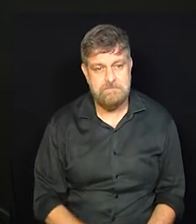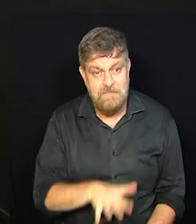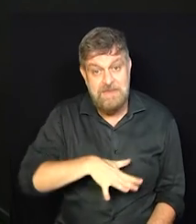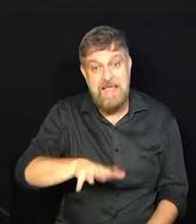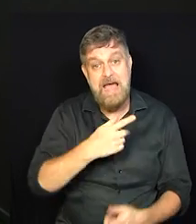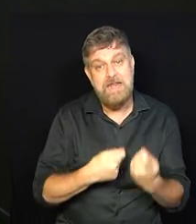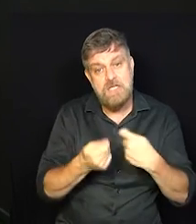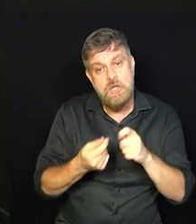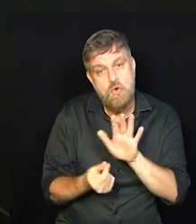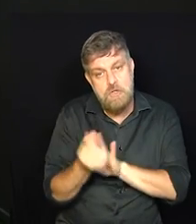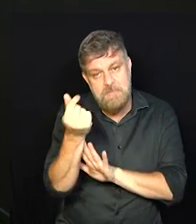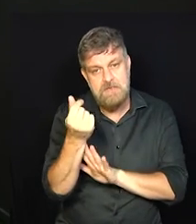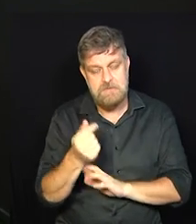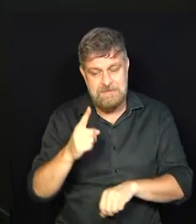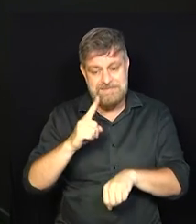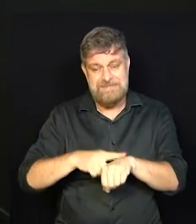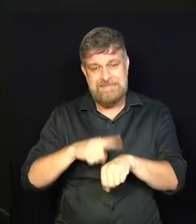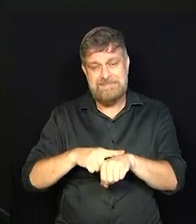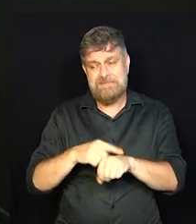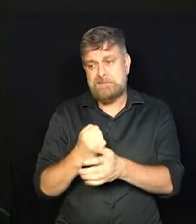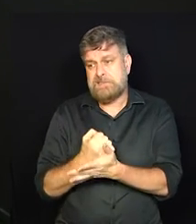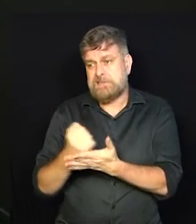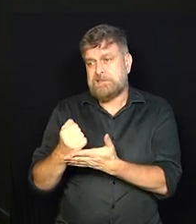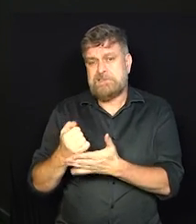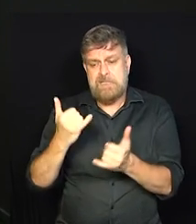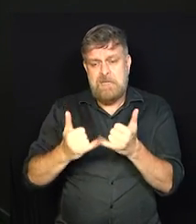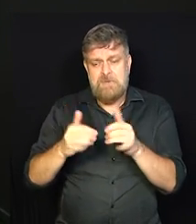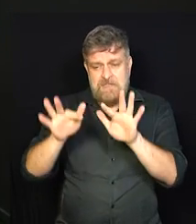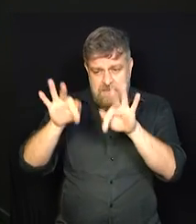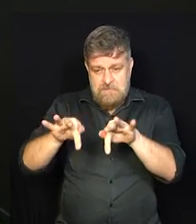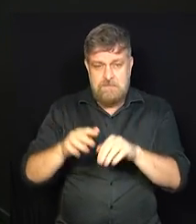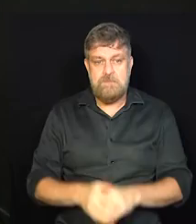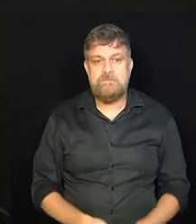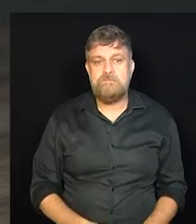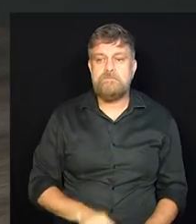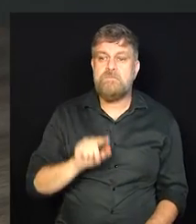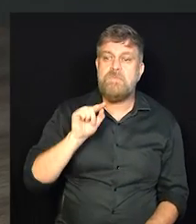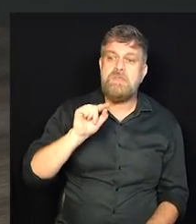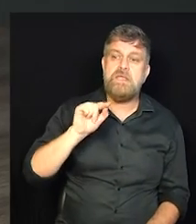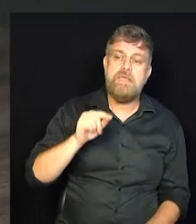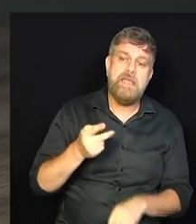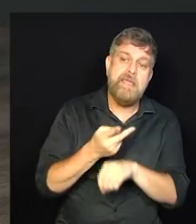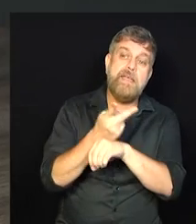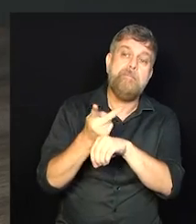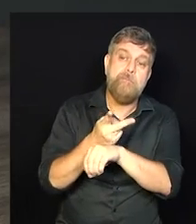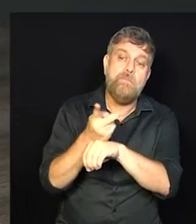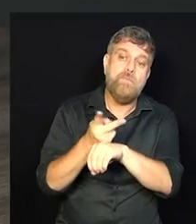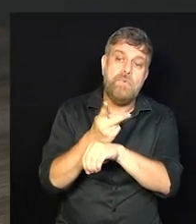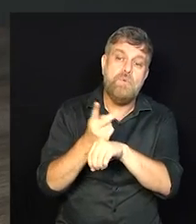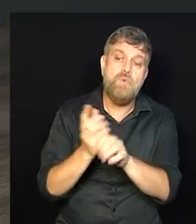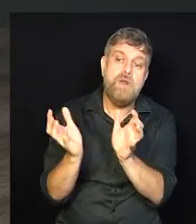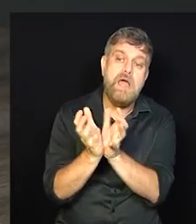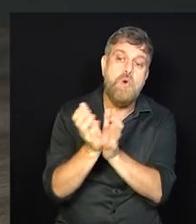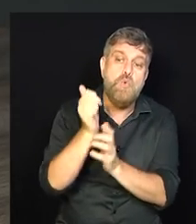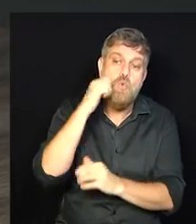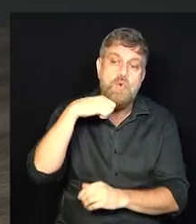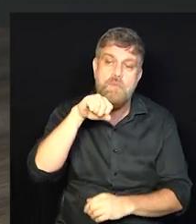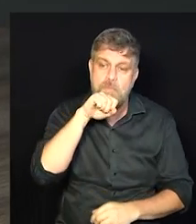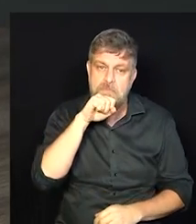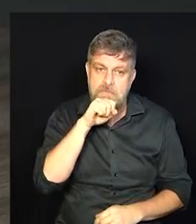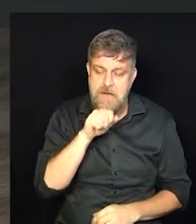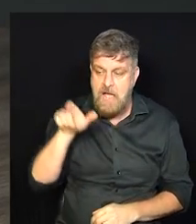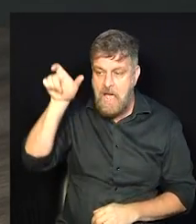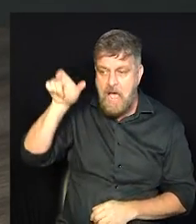Olha Lia nosso tempo tá acabando mas eu queria que você falasse o seguinte quem pode procurar o grupo mãe